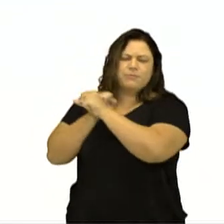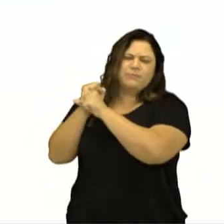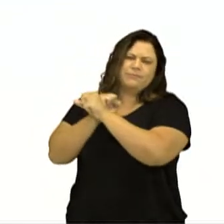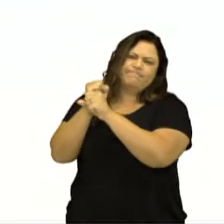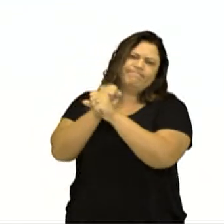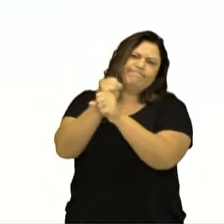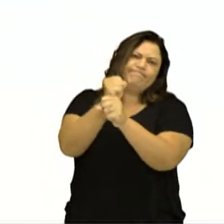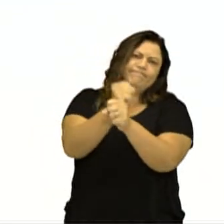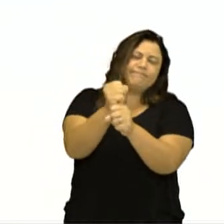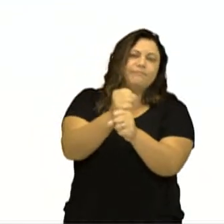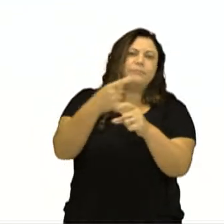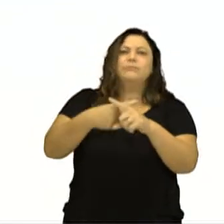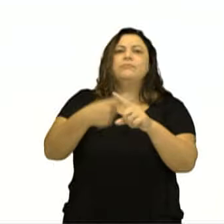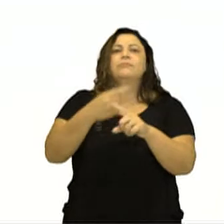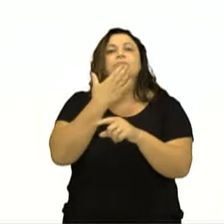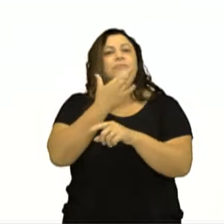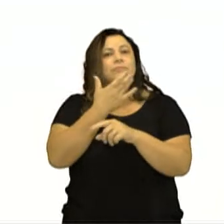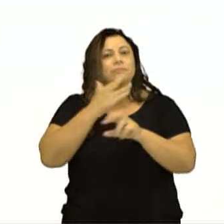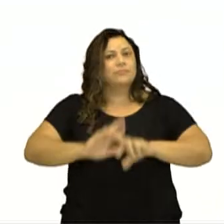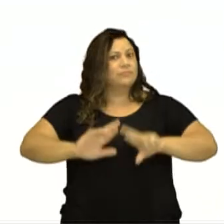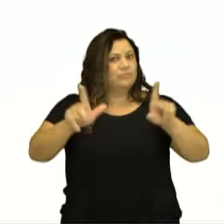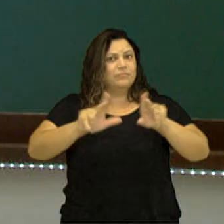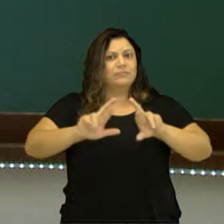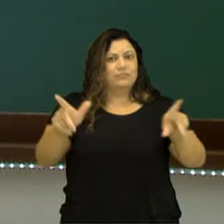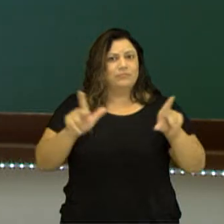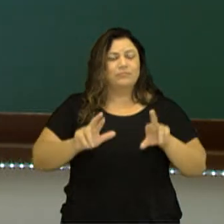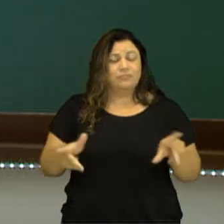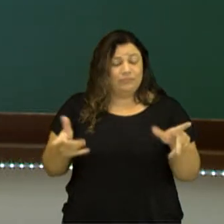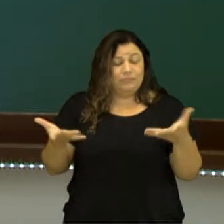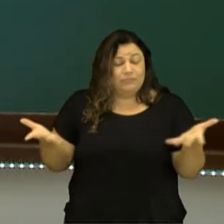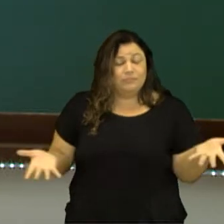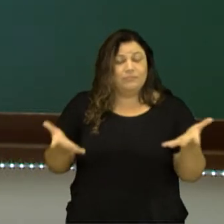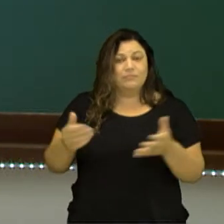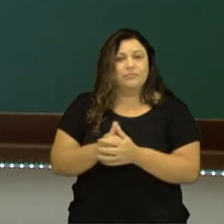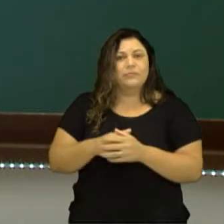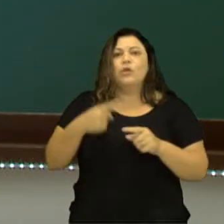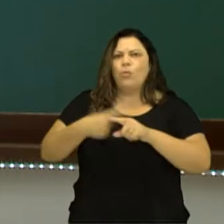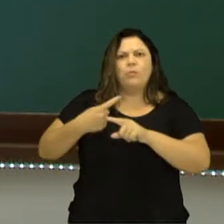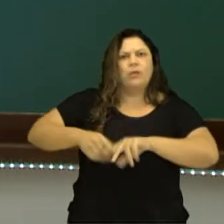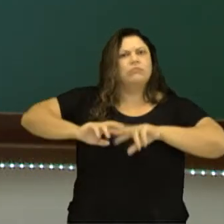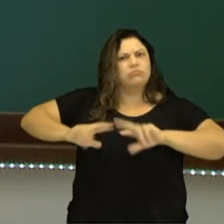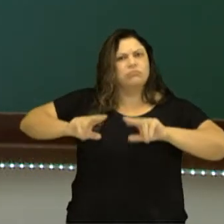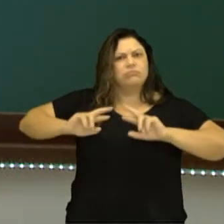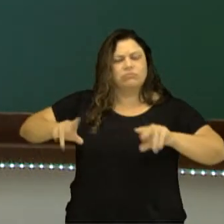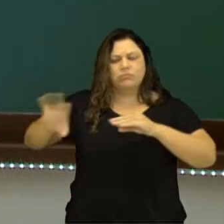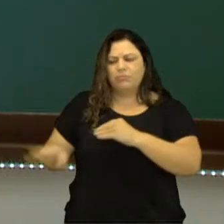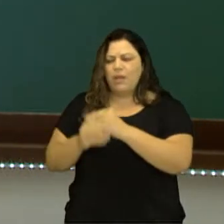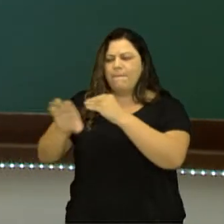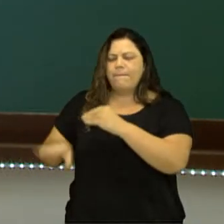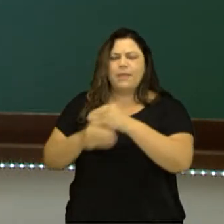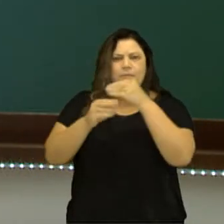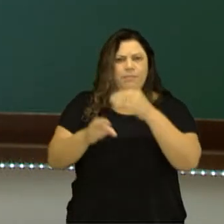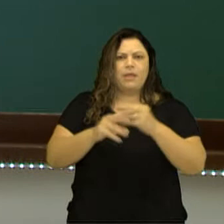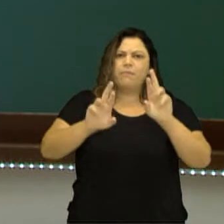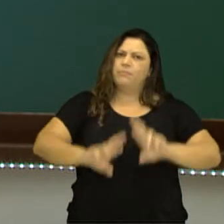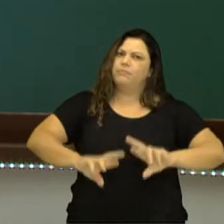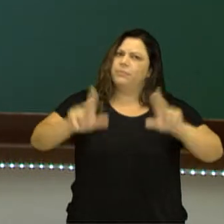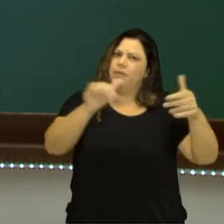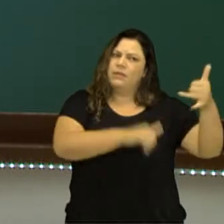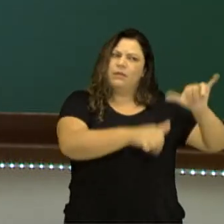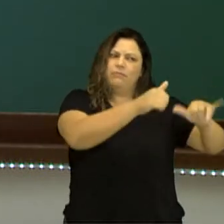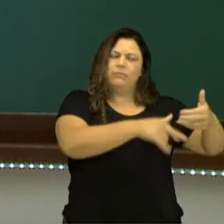E por que a cor é diferente? Os minerais que estão ali presentes são diferentes. A composição é diferente.